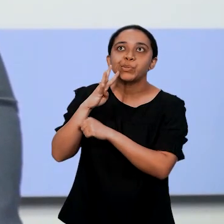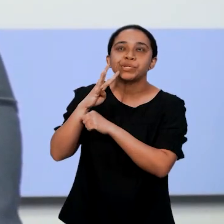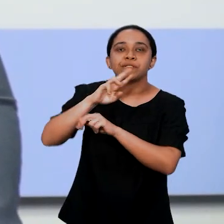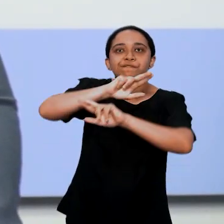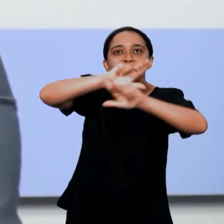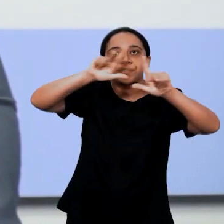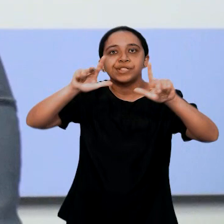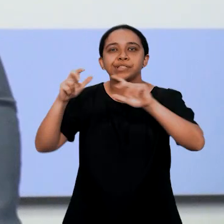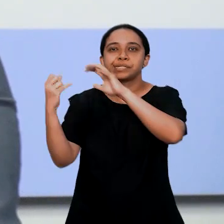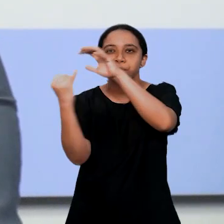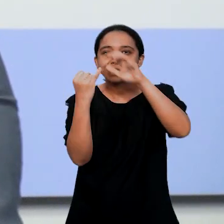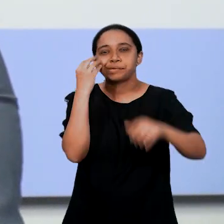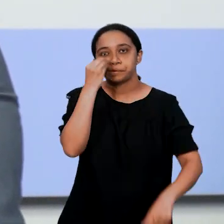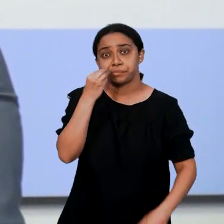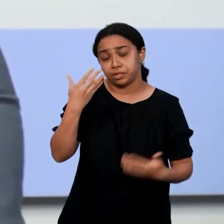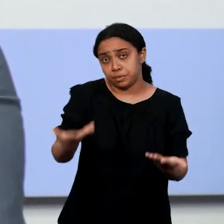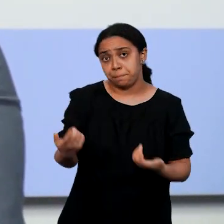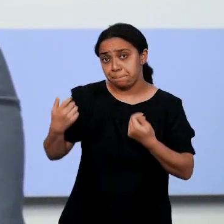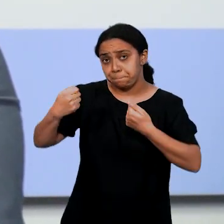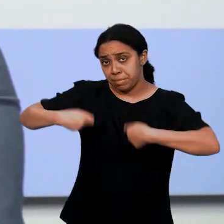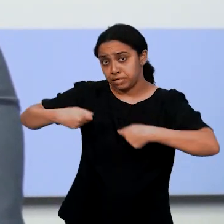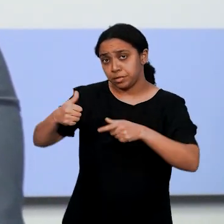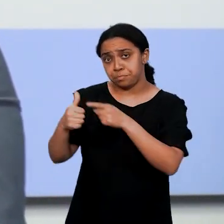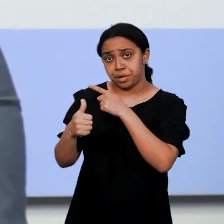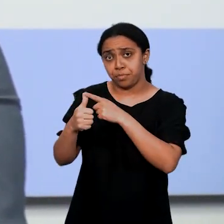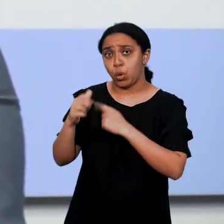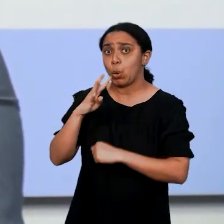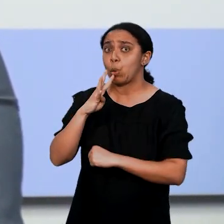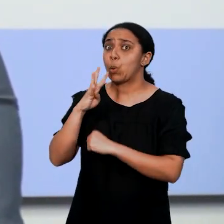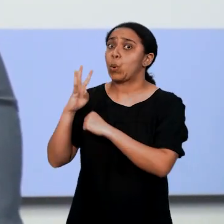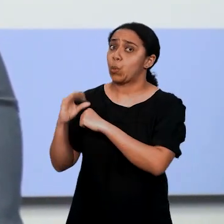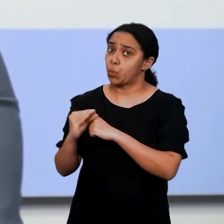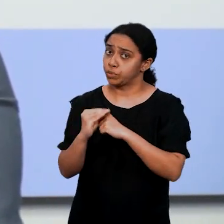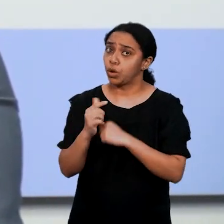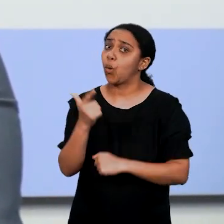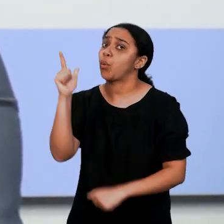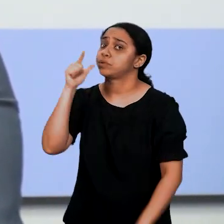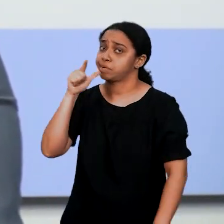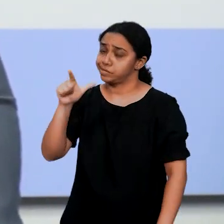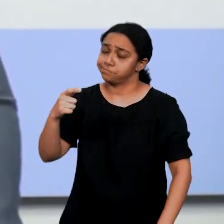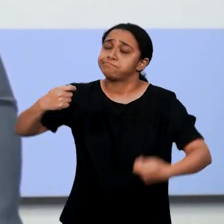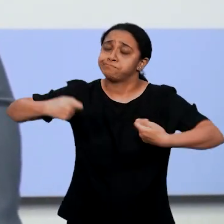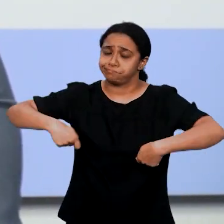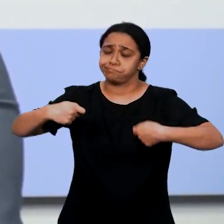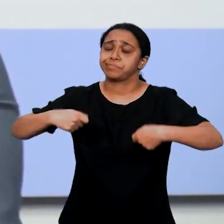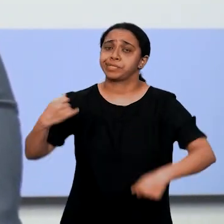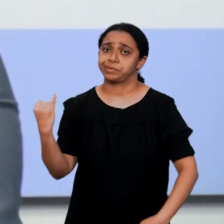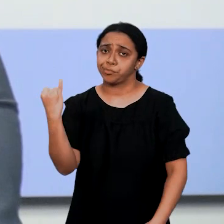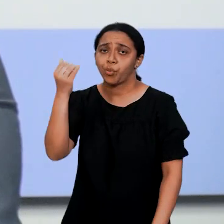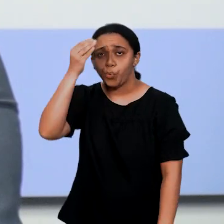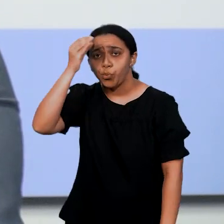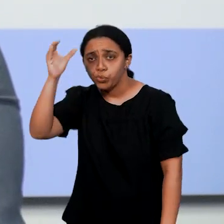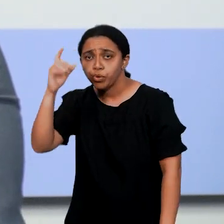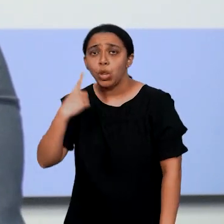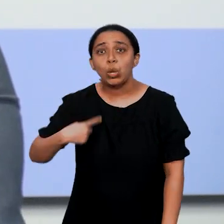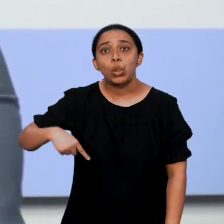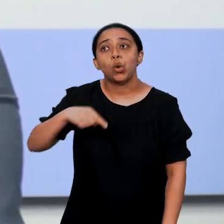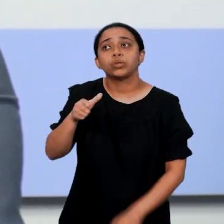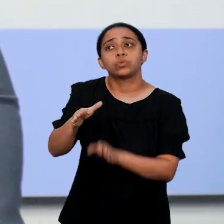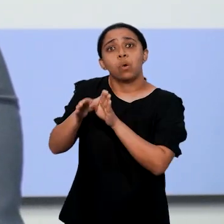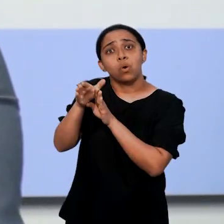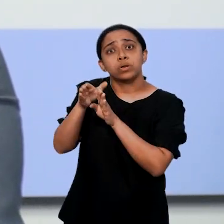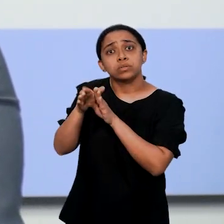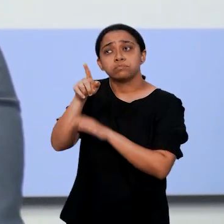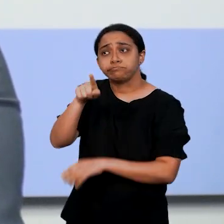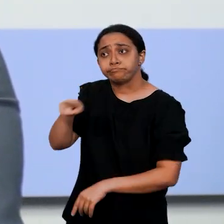ter essa experiência internacional, eles precisam primeiro conhecer uma outra língua, uma outra língua cultura. E